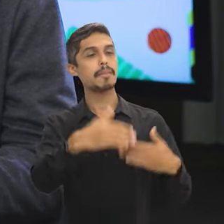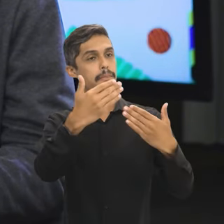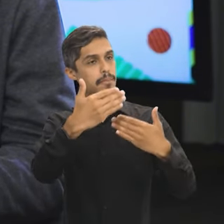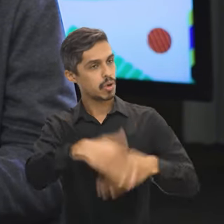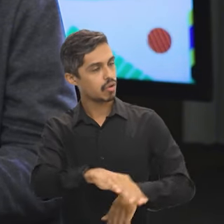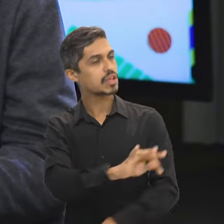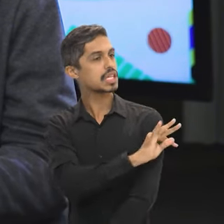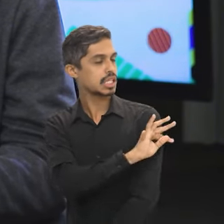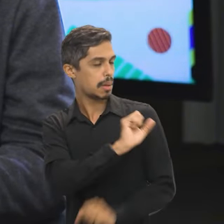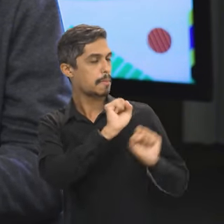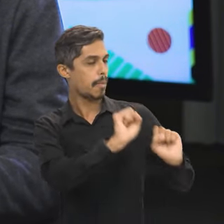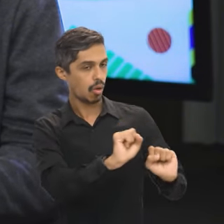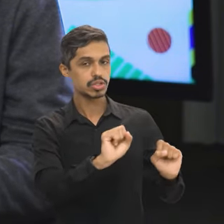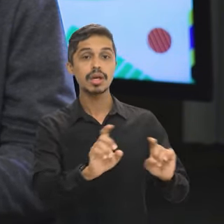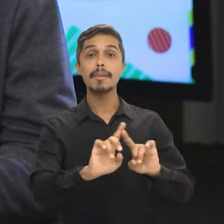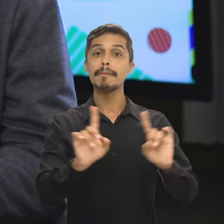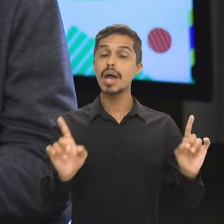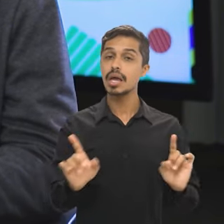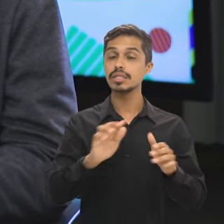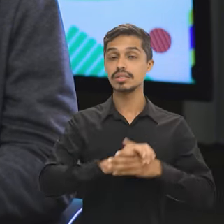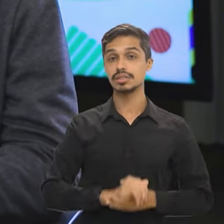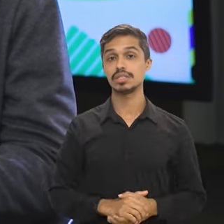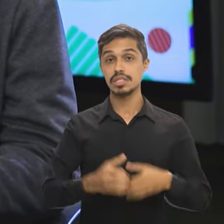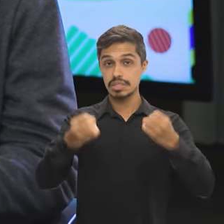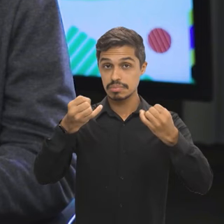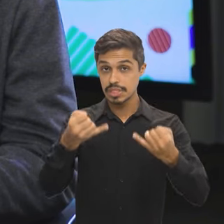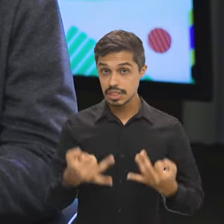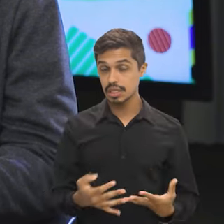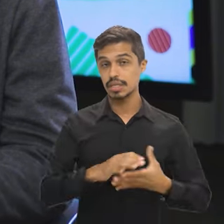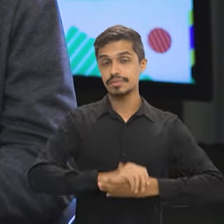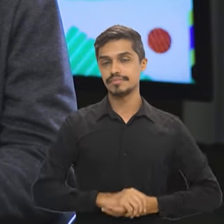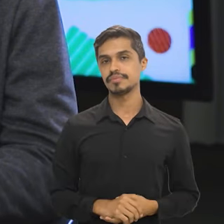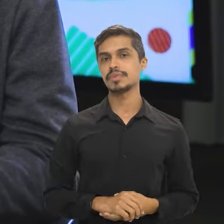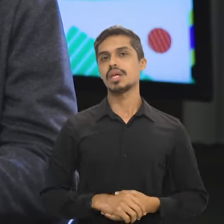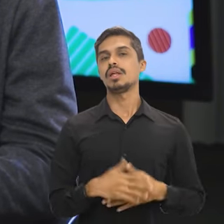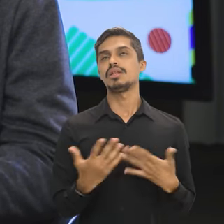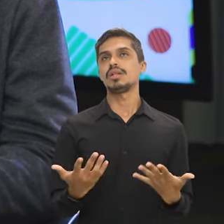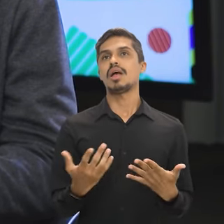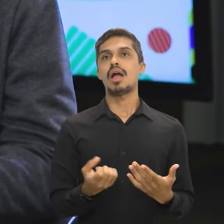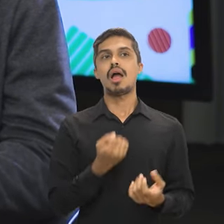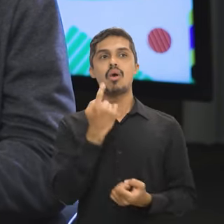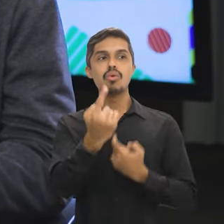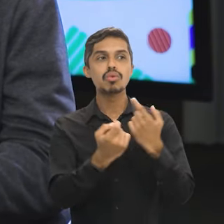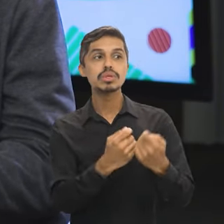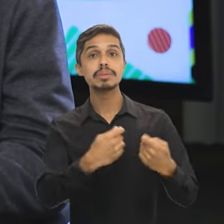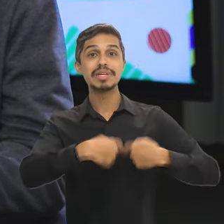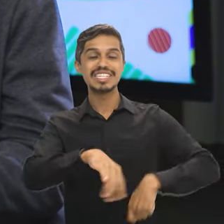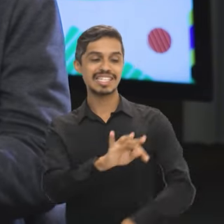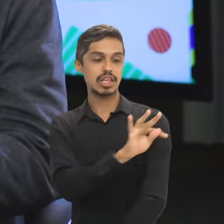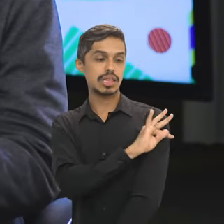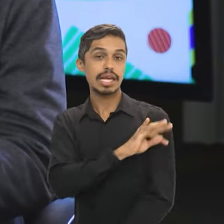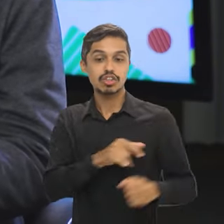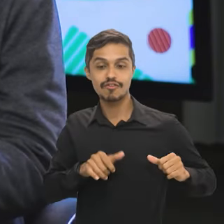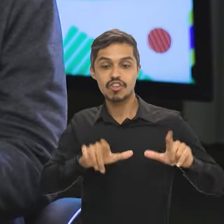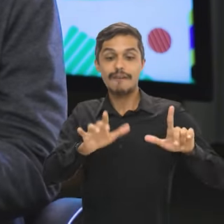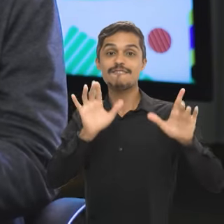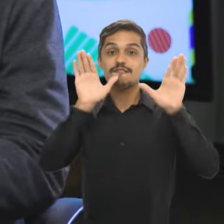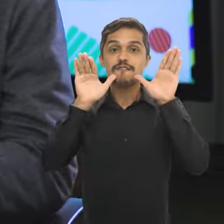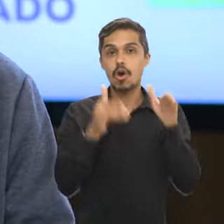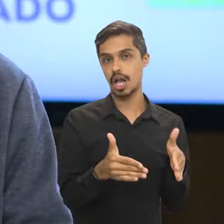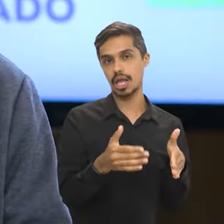nível técnico. A prova de nível técnico, como eu já ressaltei, para alguns cargos exige uma formação técnica